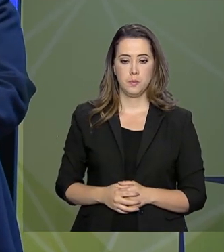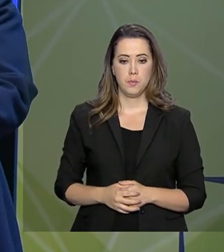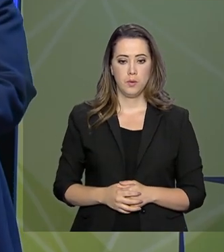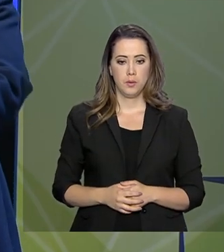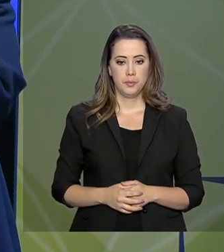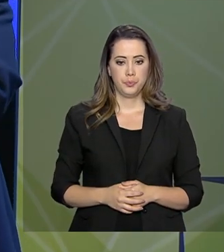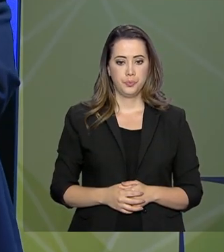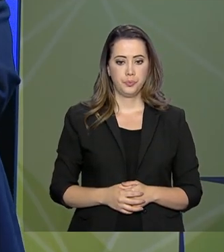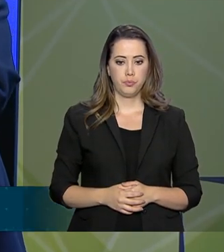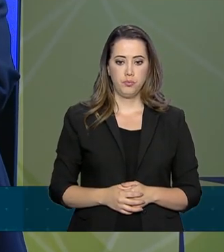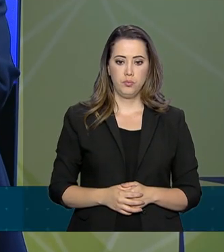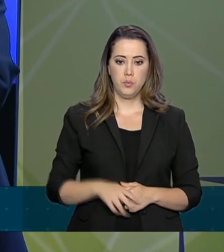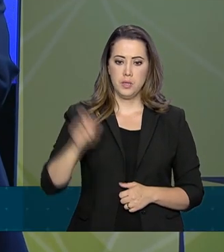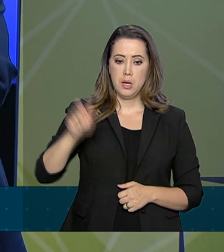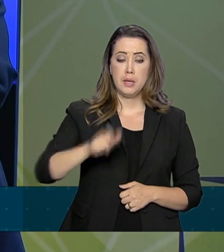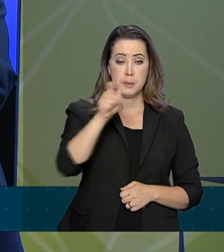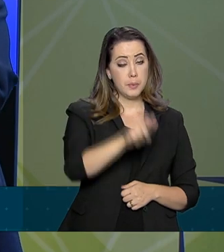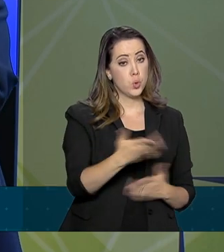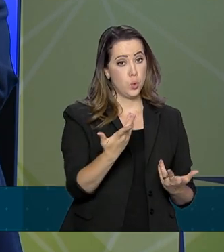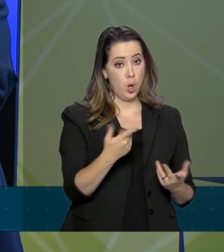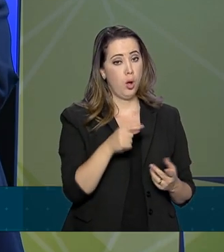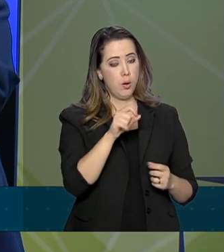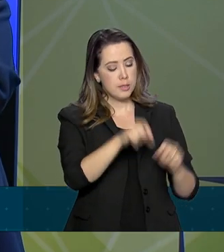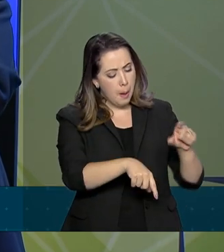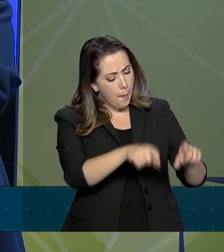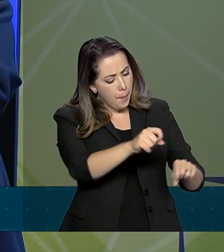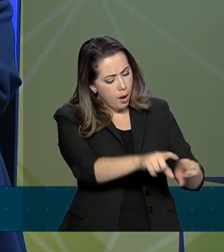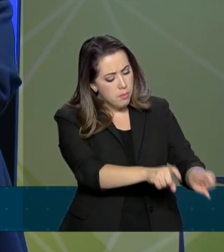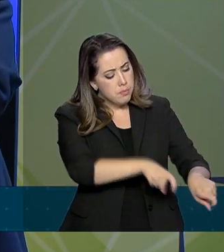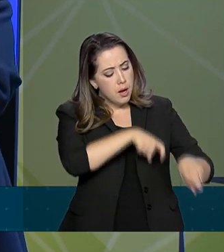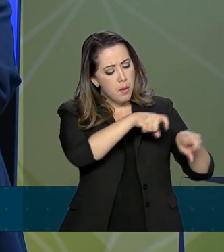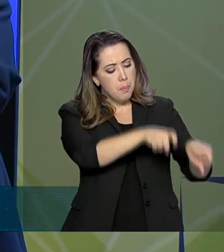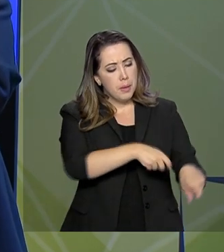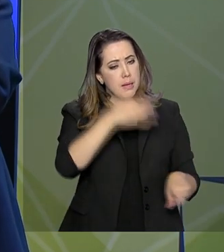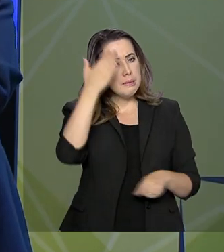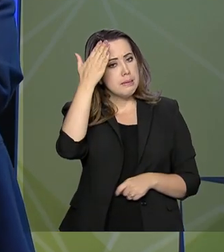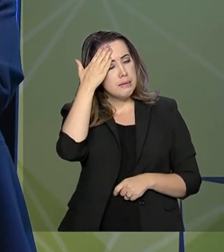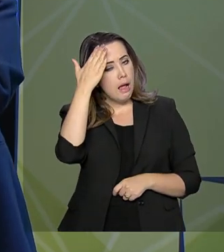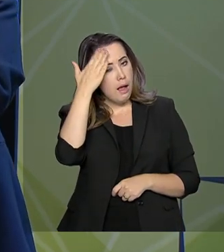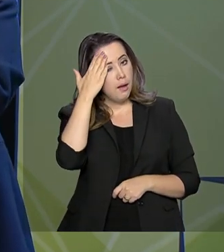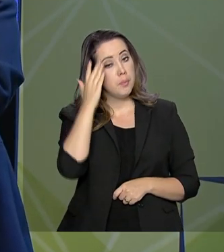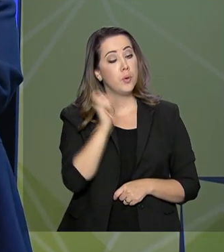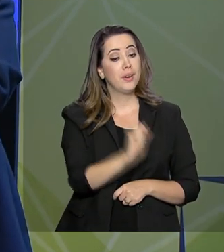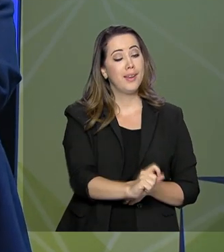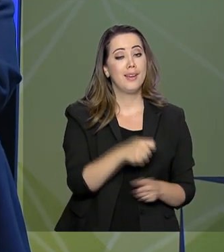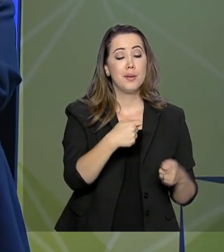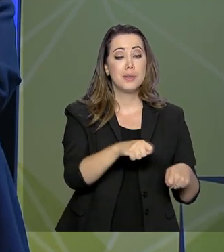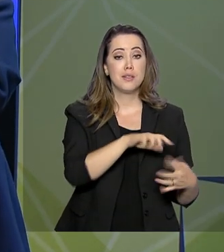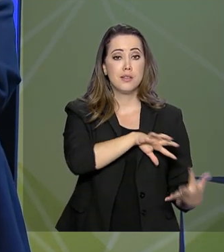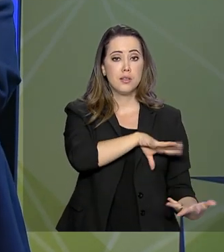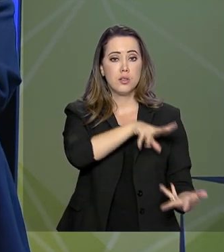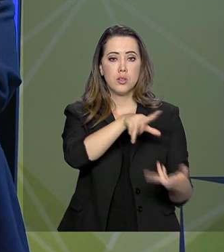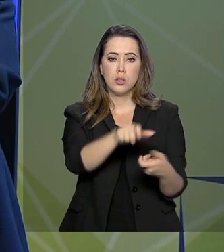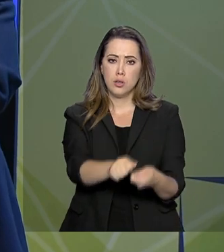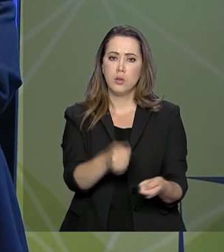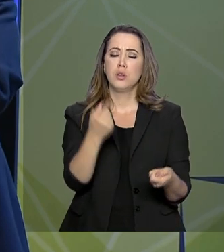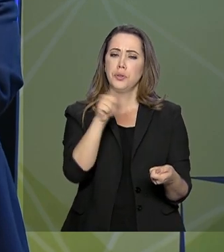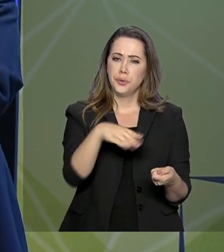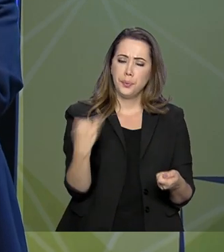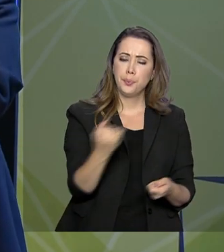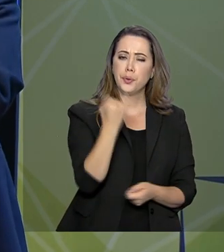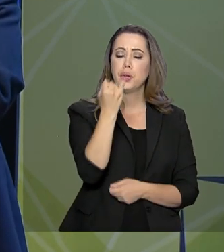Os próprios produtores rurais estão cientes de que a sustentabilidade da sua produção